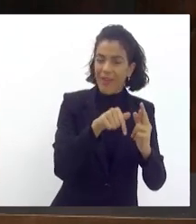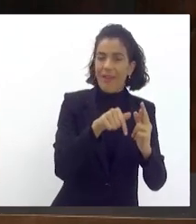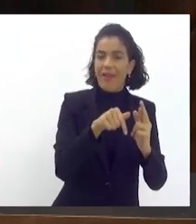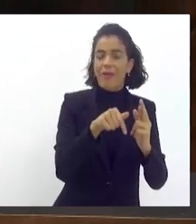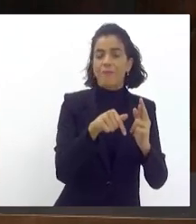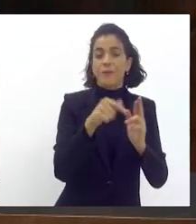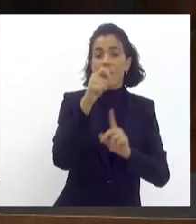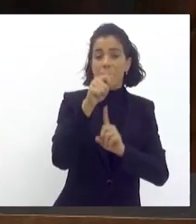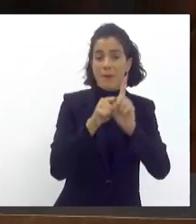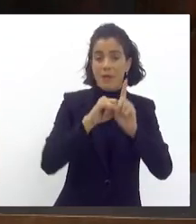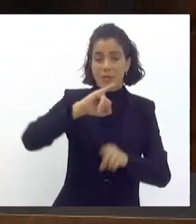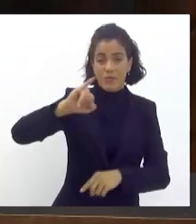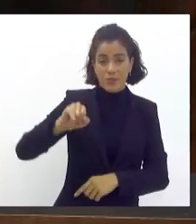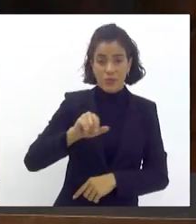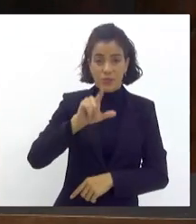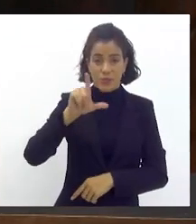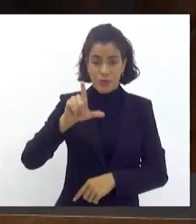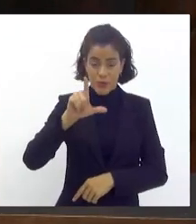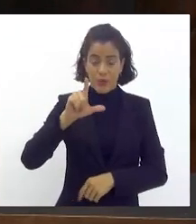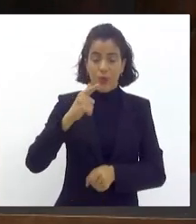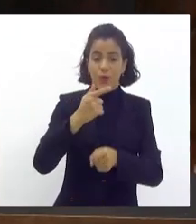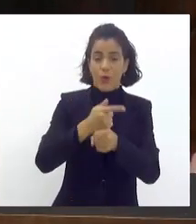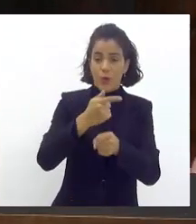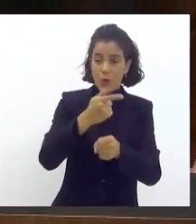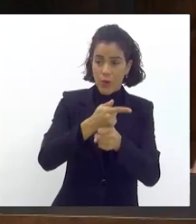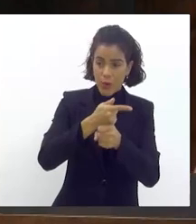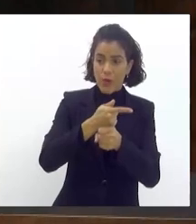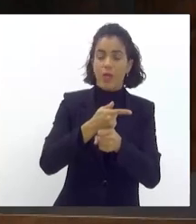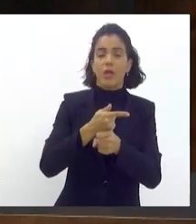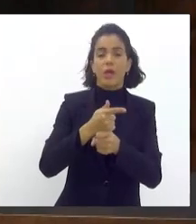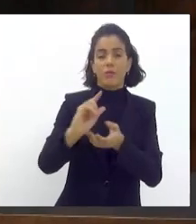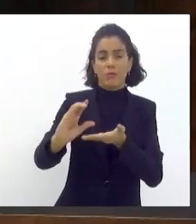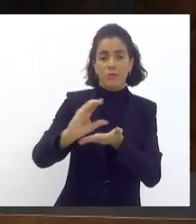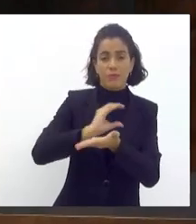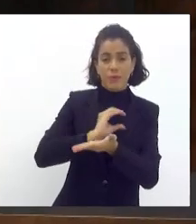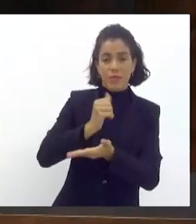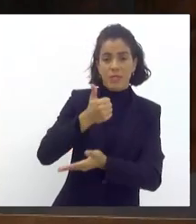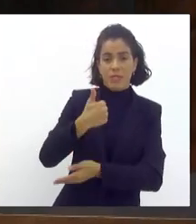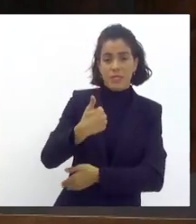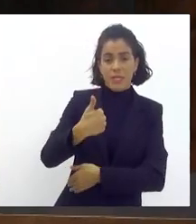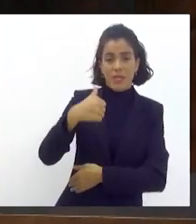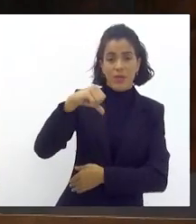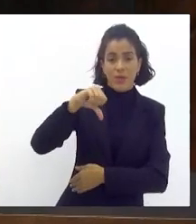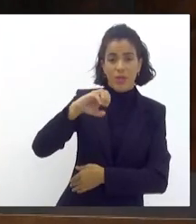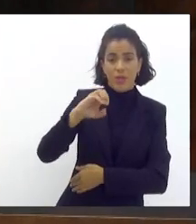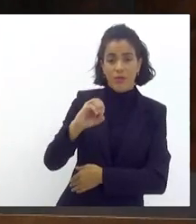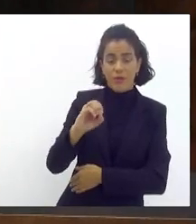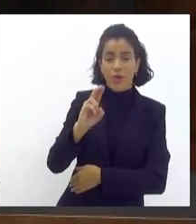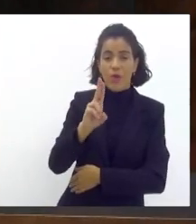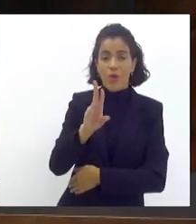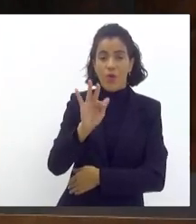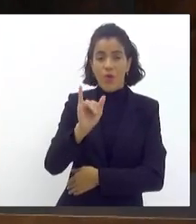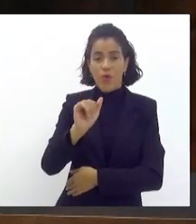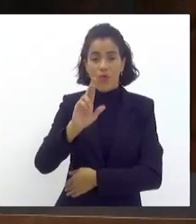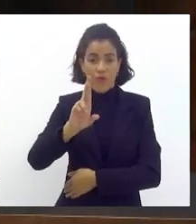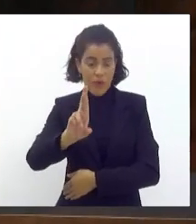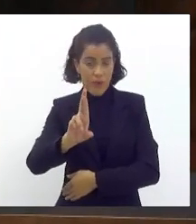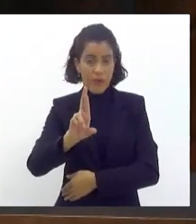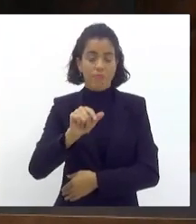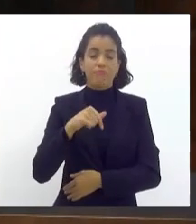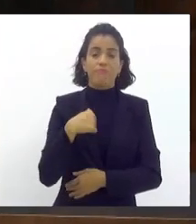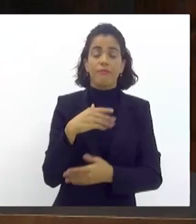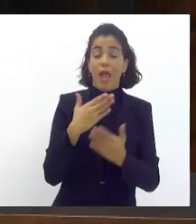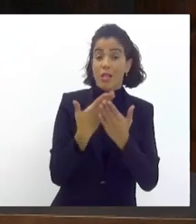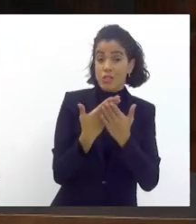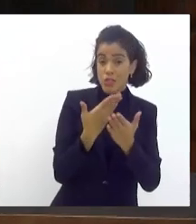No mês de julho, a escola recebe 190 mil UFIR. No mês de agosto, a escola